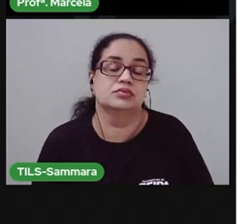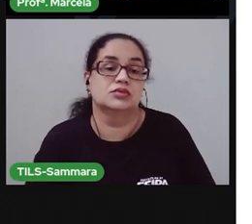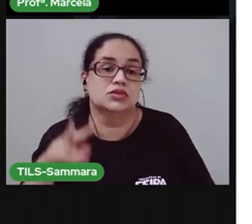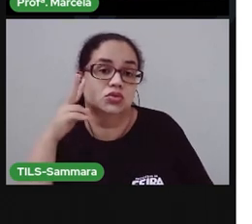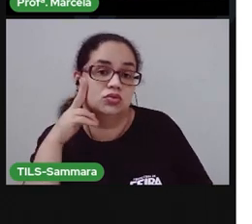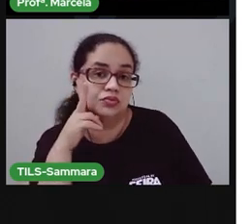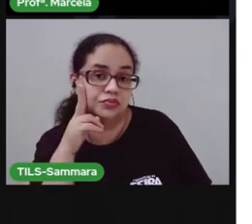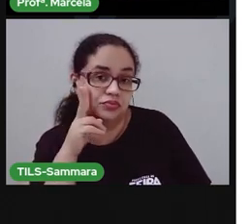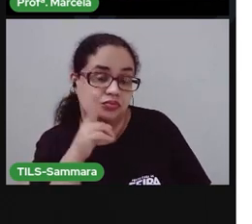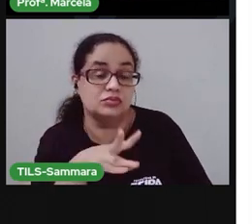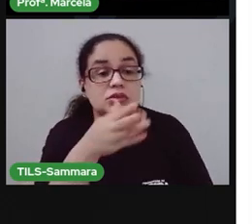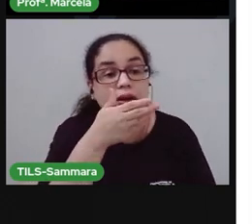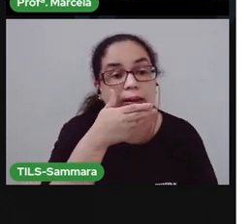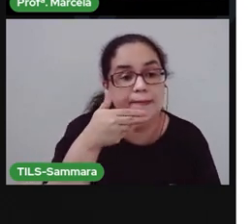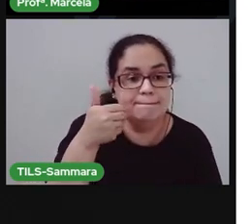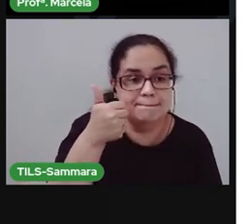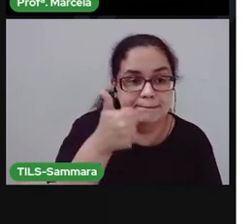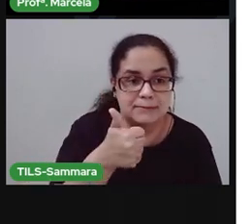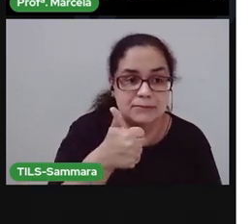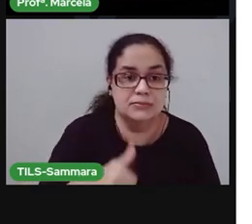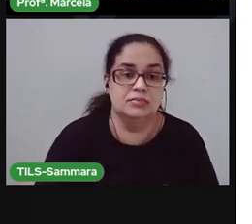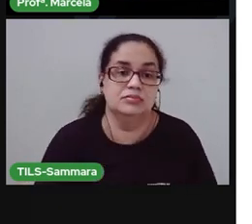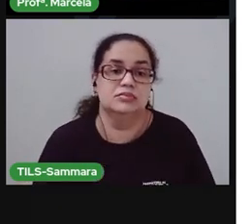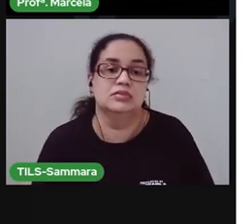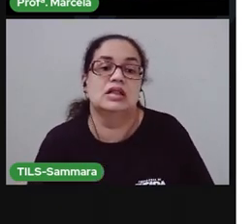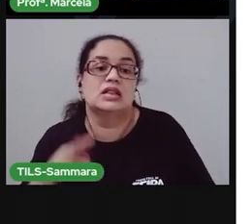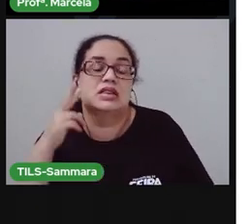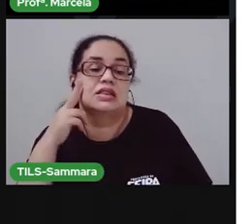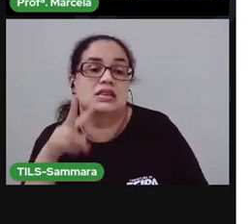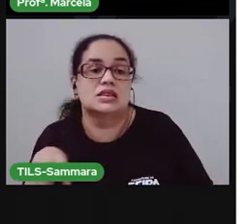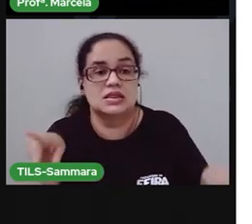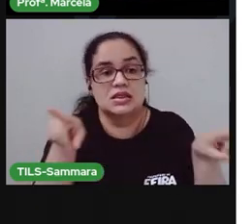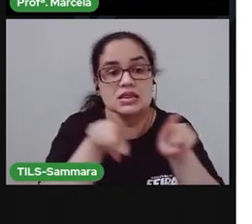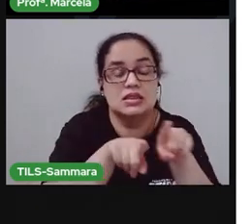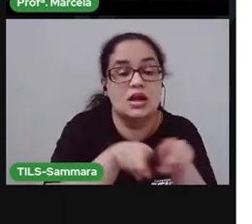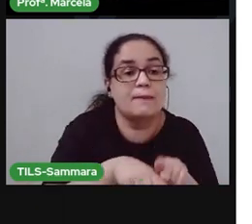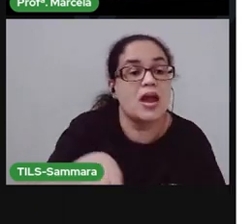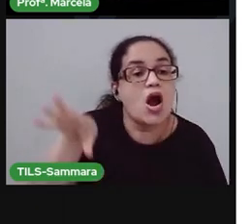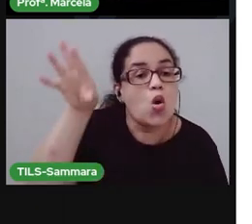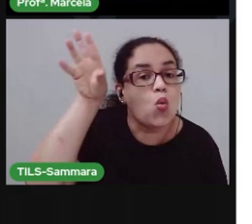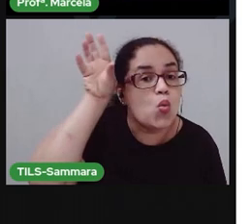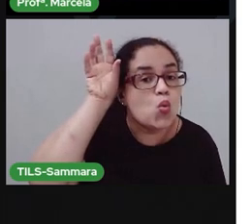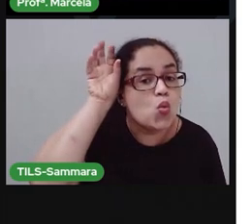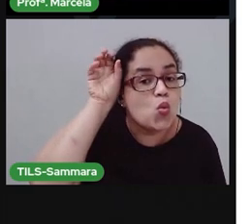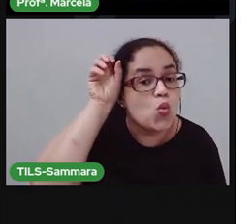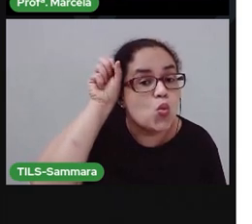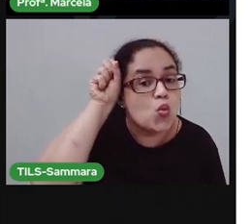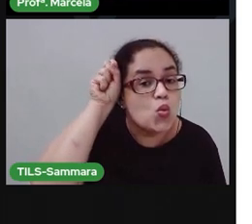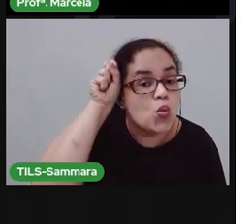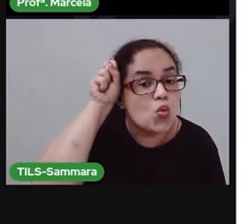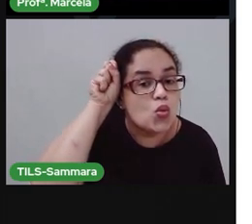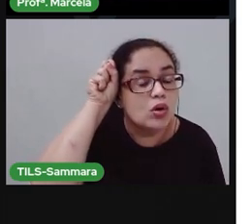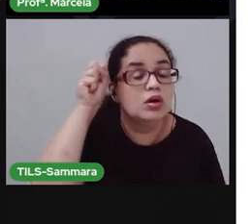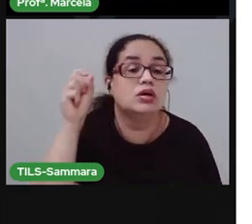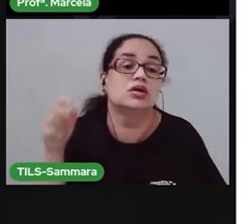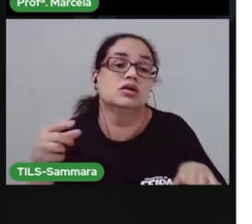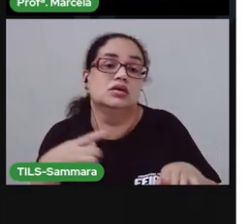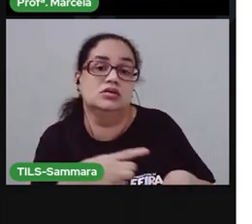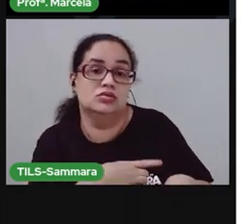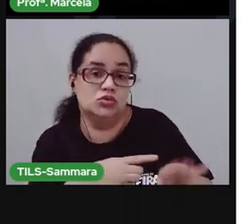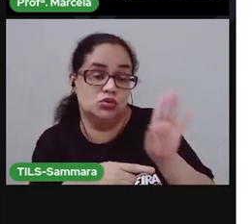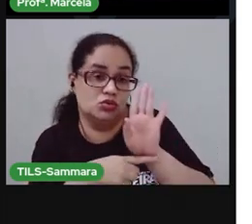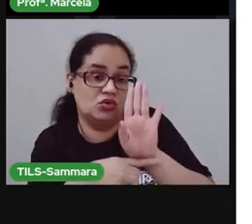Ver melhor. Temos também a audição. A audição, ela vai nos permitir